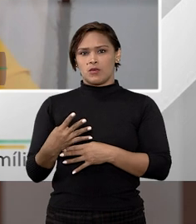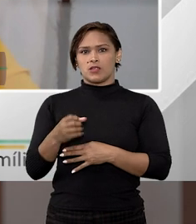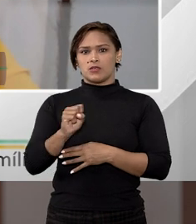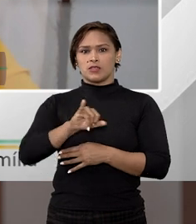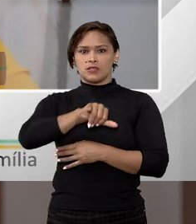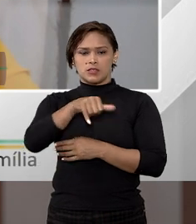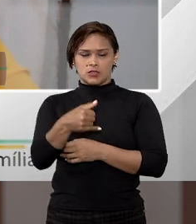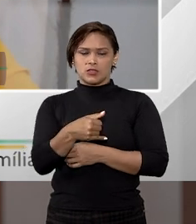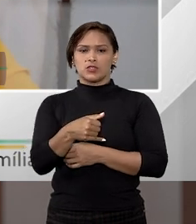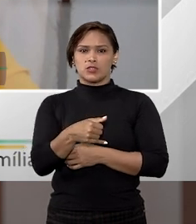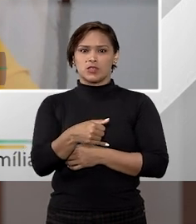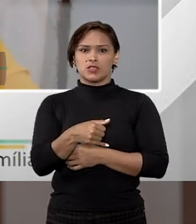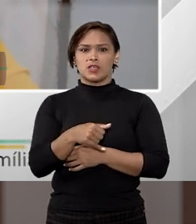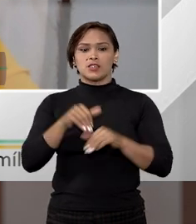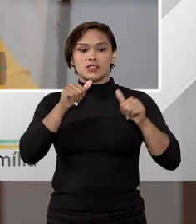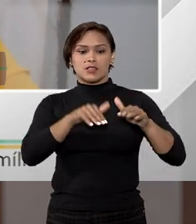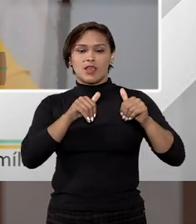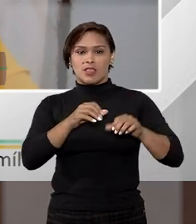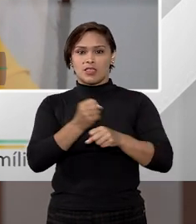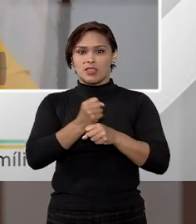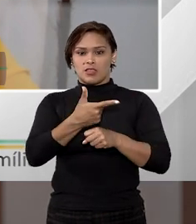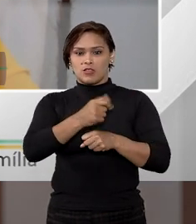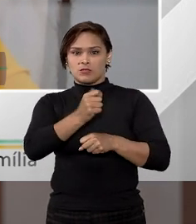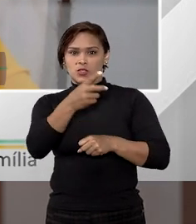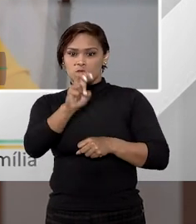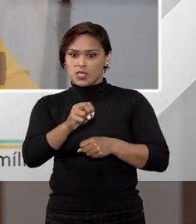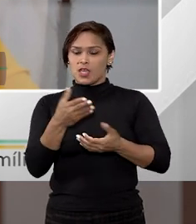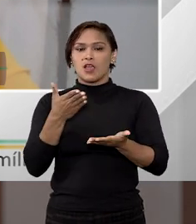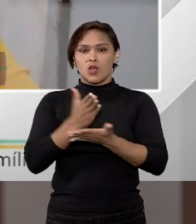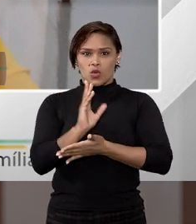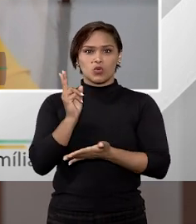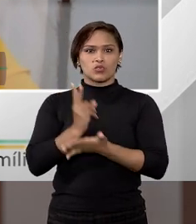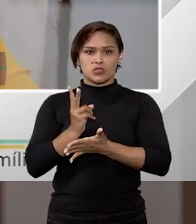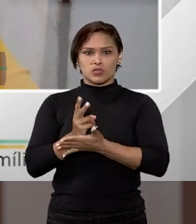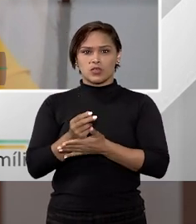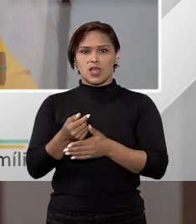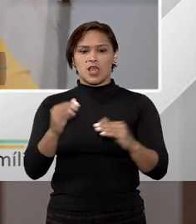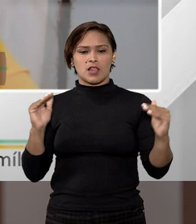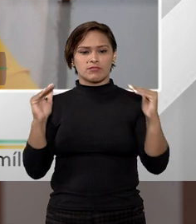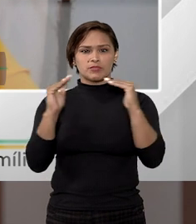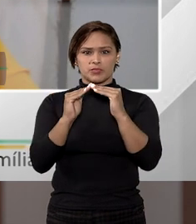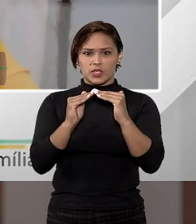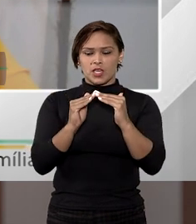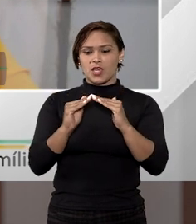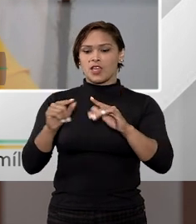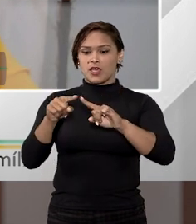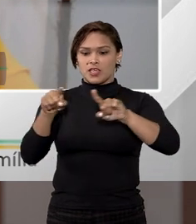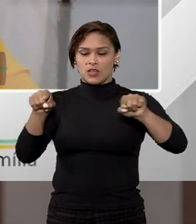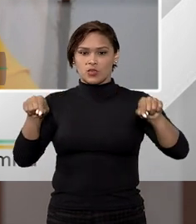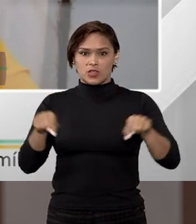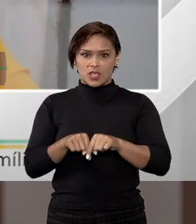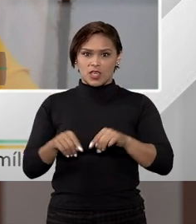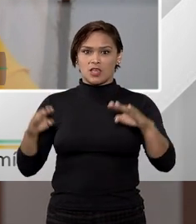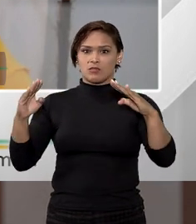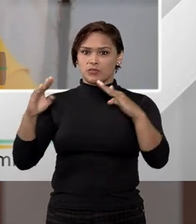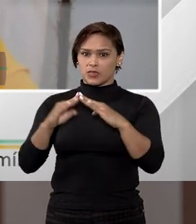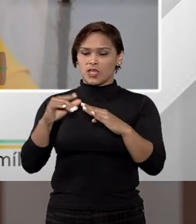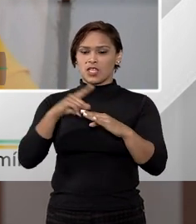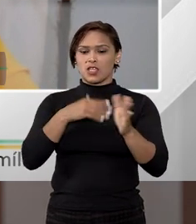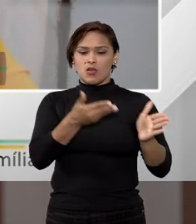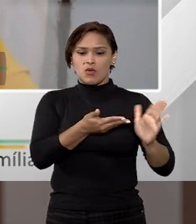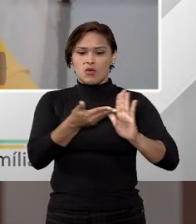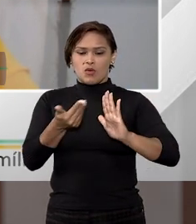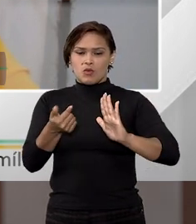do STJ, setembro de 2015, está em validade até hoje, ela conseguindo aqui o fato terreno, o imóvel encontrar-se